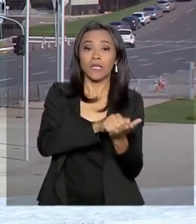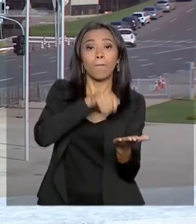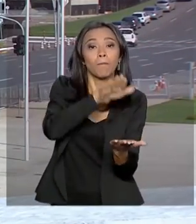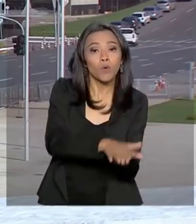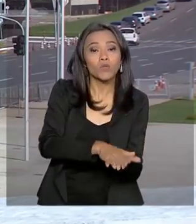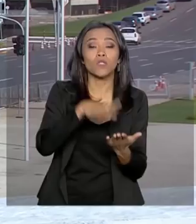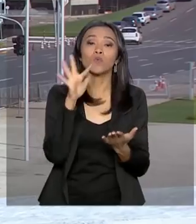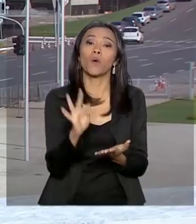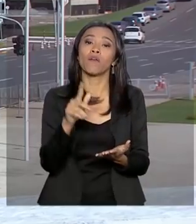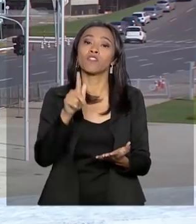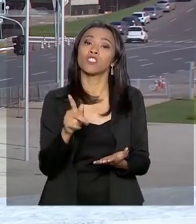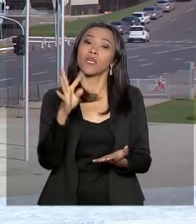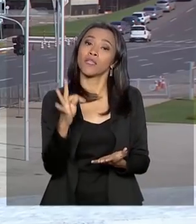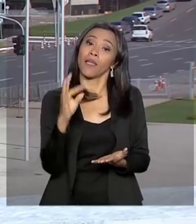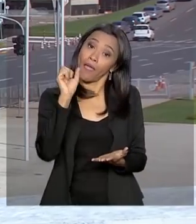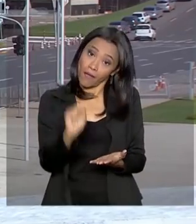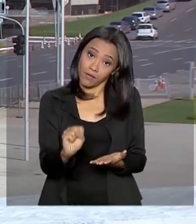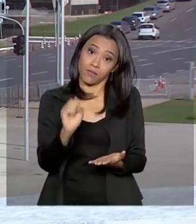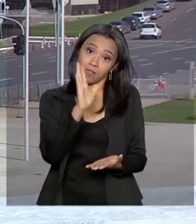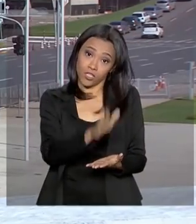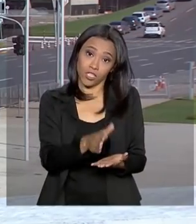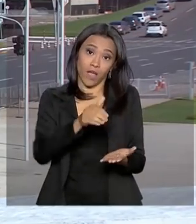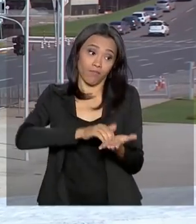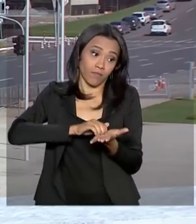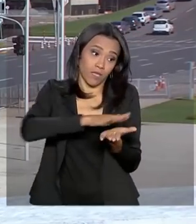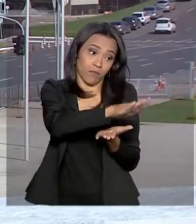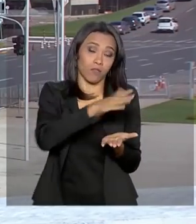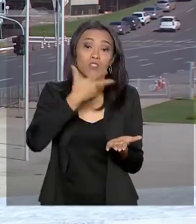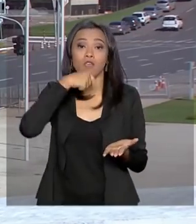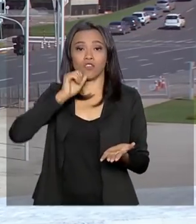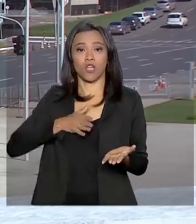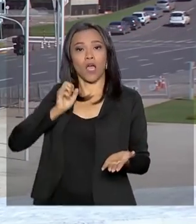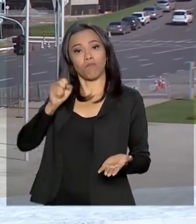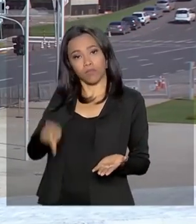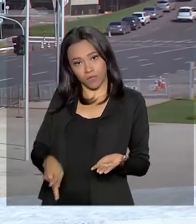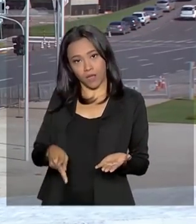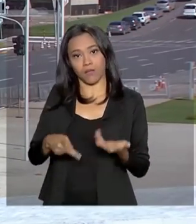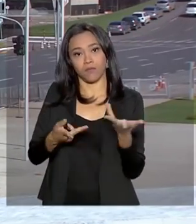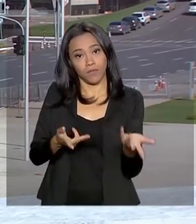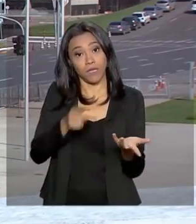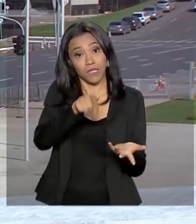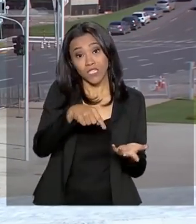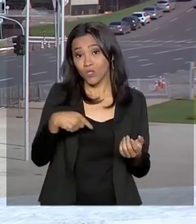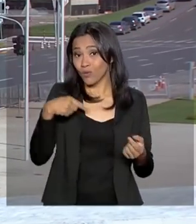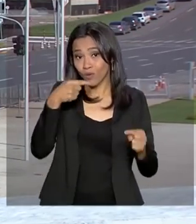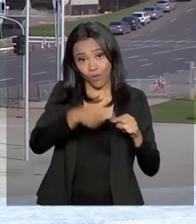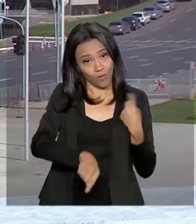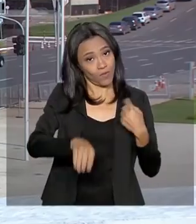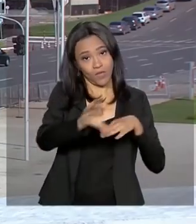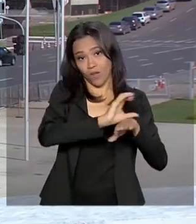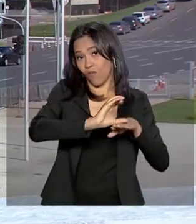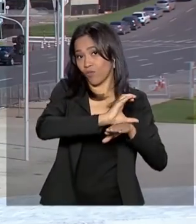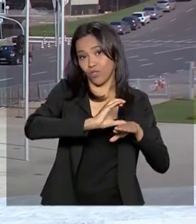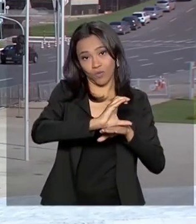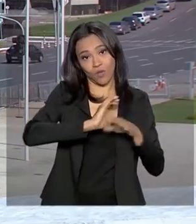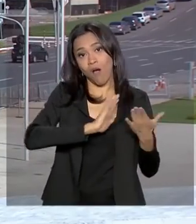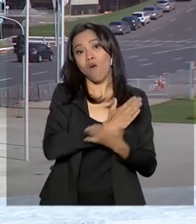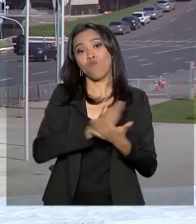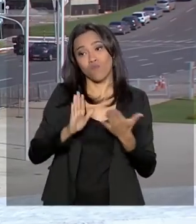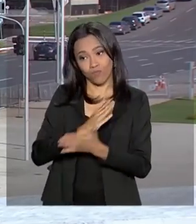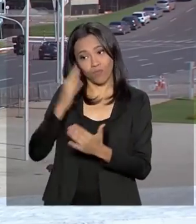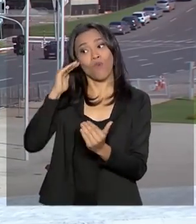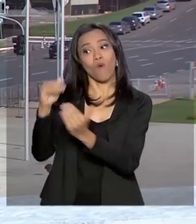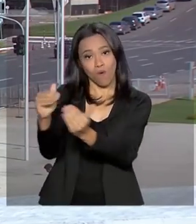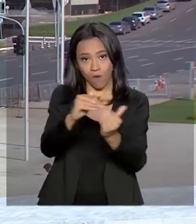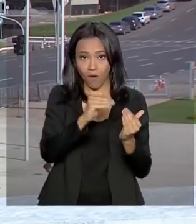demissão de trabalhadores aí já aposentados. Esses termos, esses pontos são considerados inconstitucionais por alguns parlamentares e